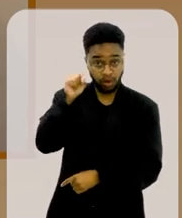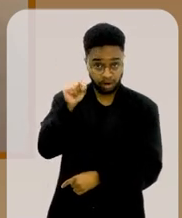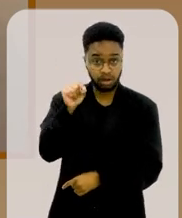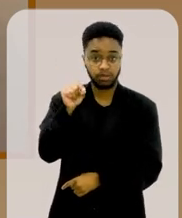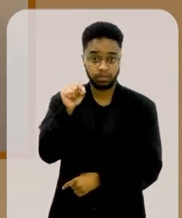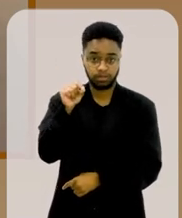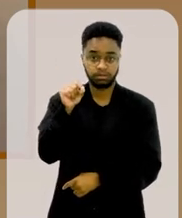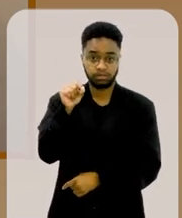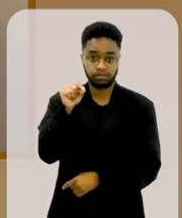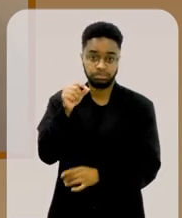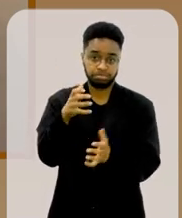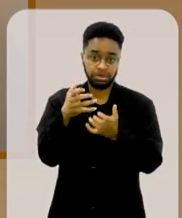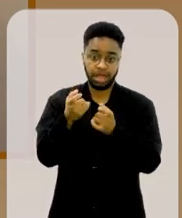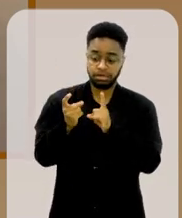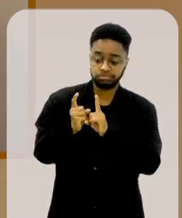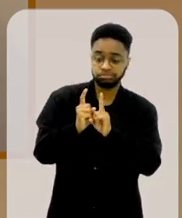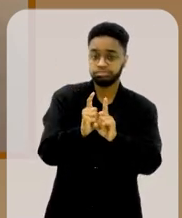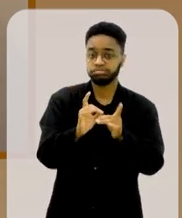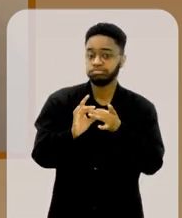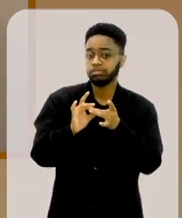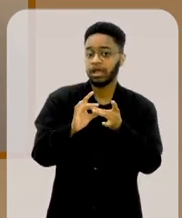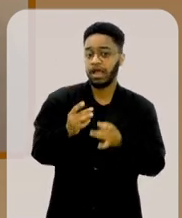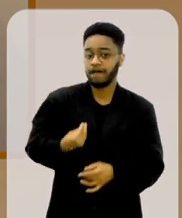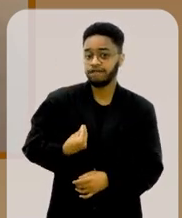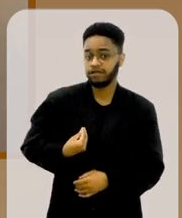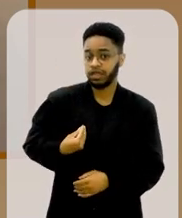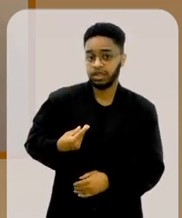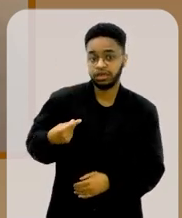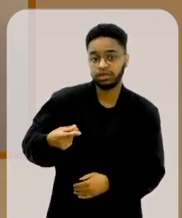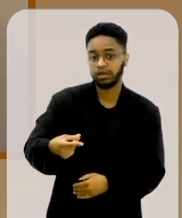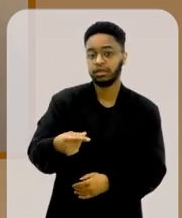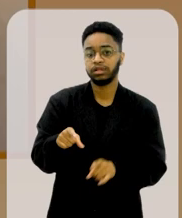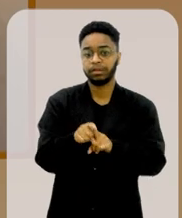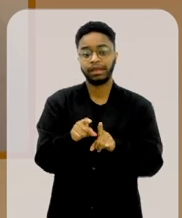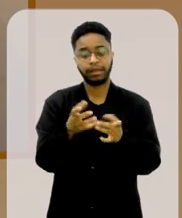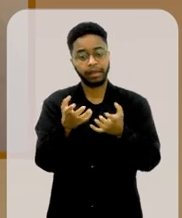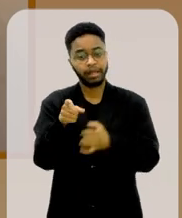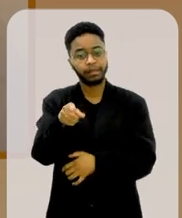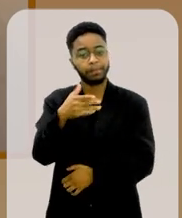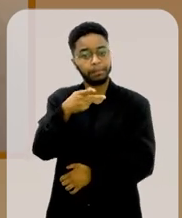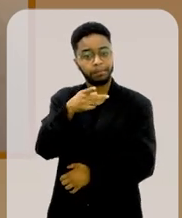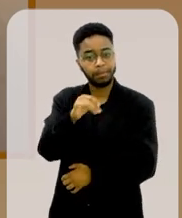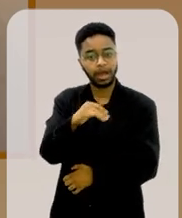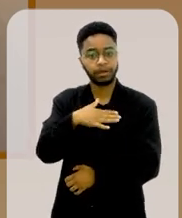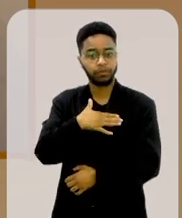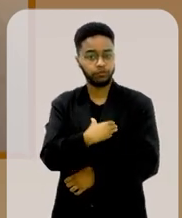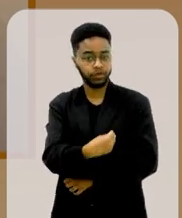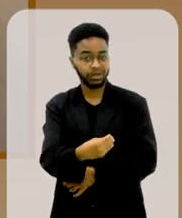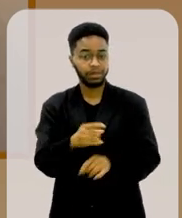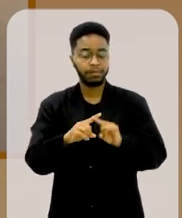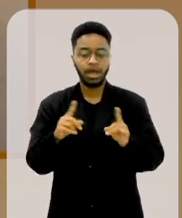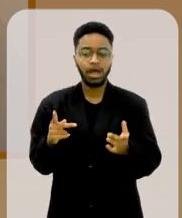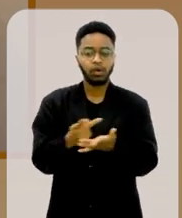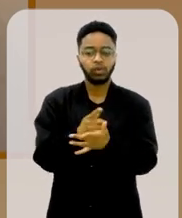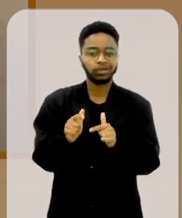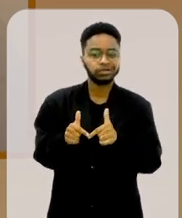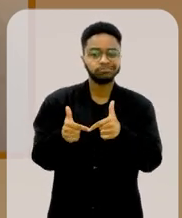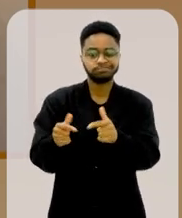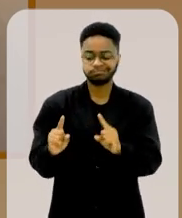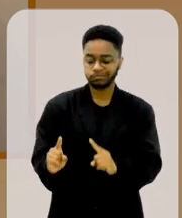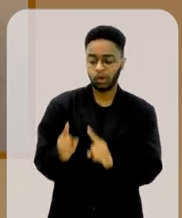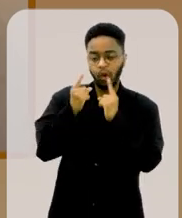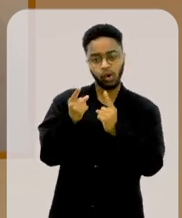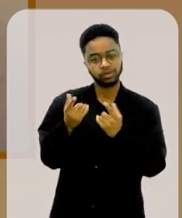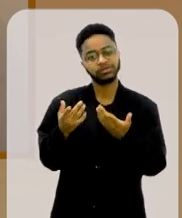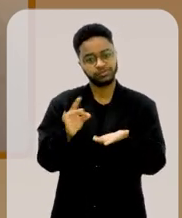para ser o companheiro de vida, o pai dos filhos, e faz uma covardia como